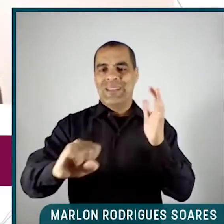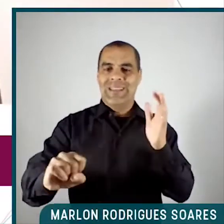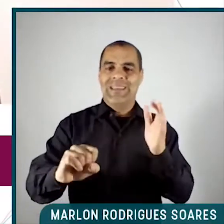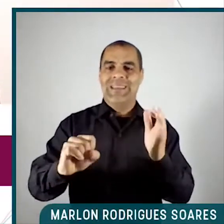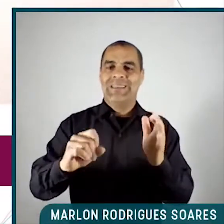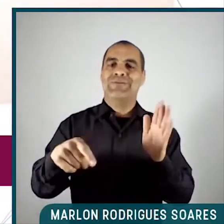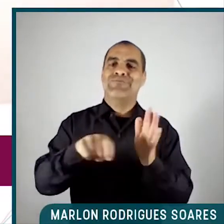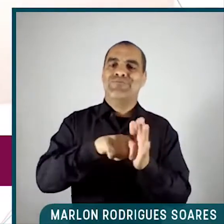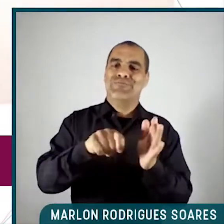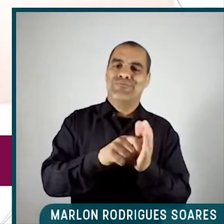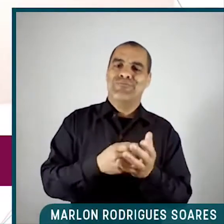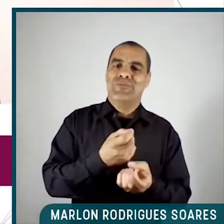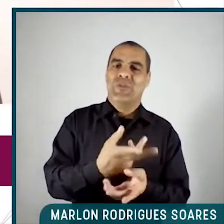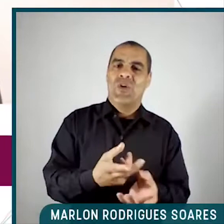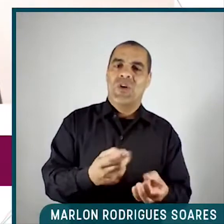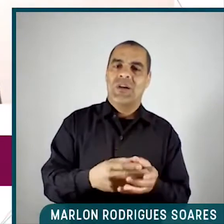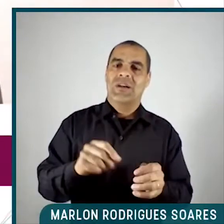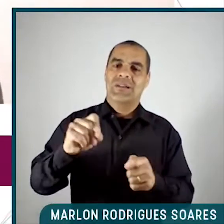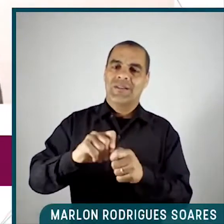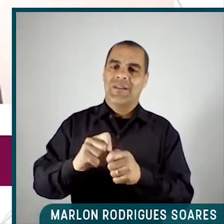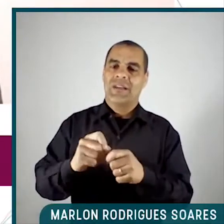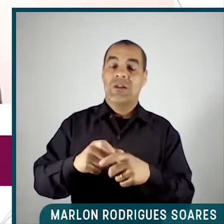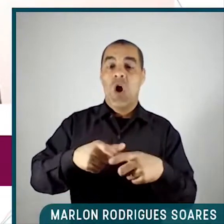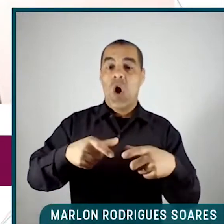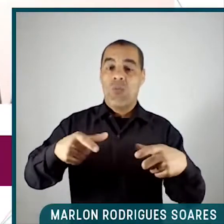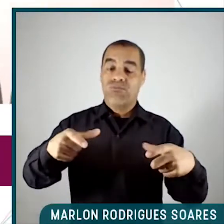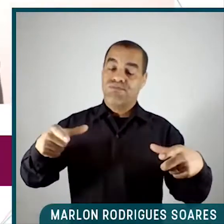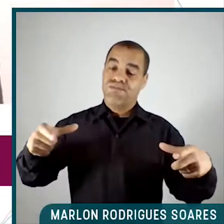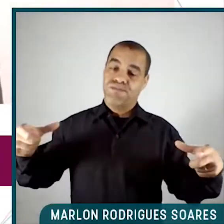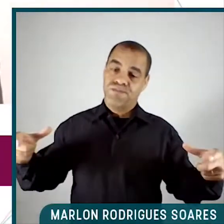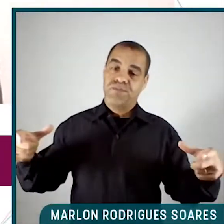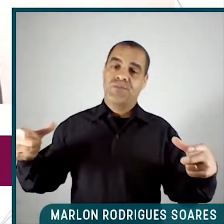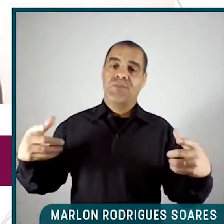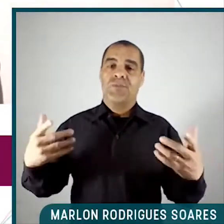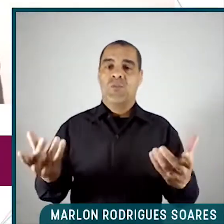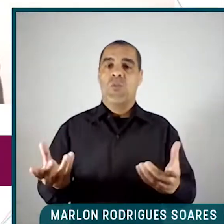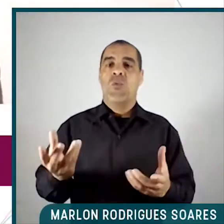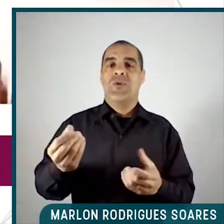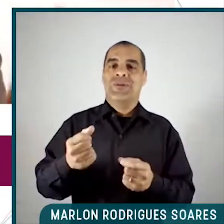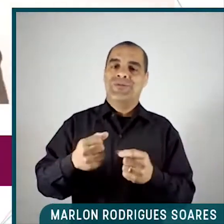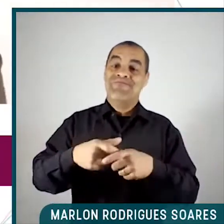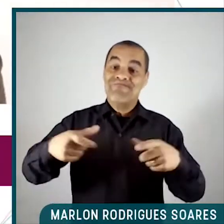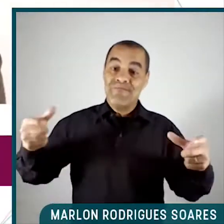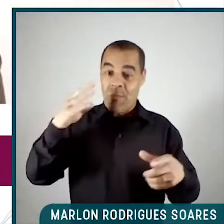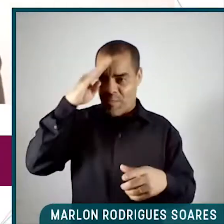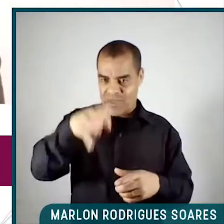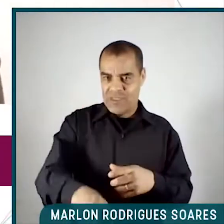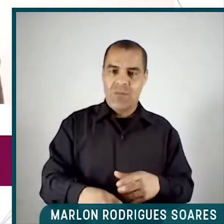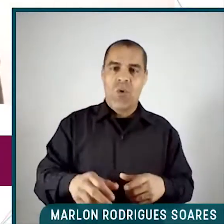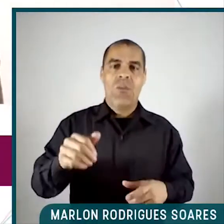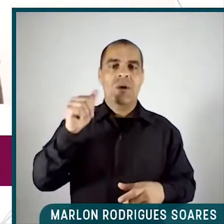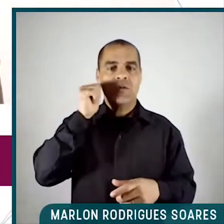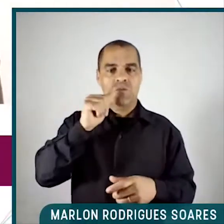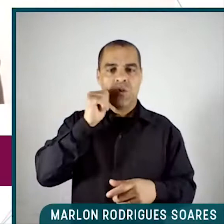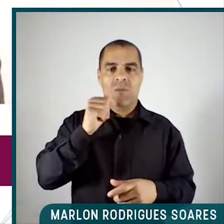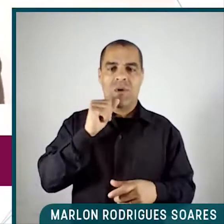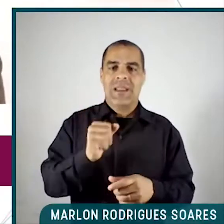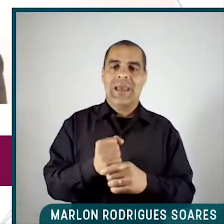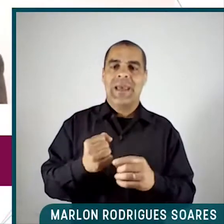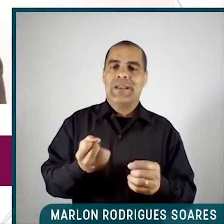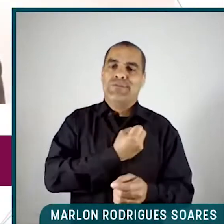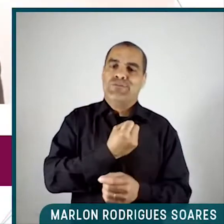2006 faz aumentar muito exponencialmente, especialmente dentre as mulheres, o número de presas por tráfico de drogas,